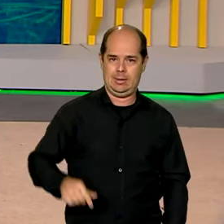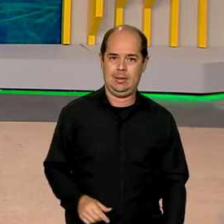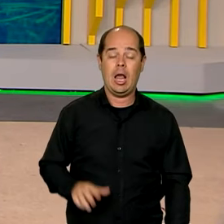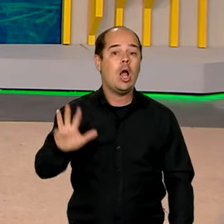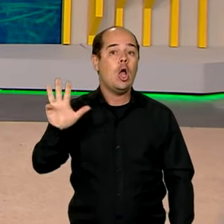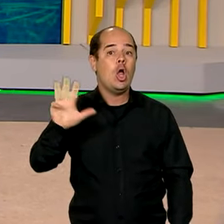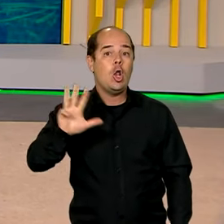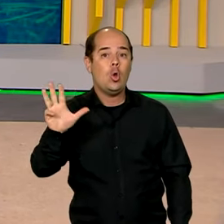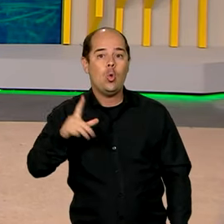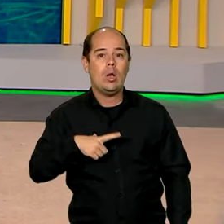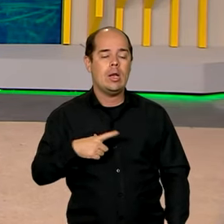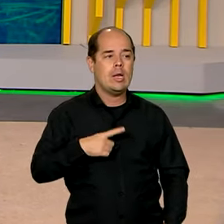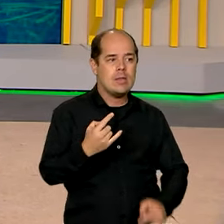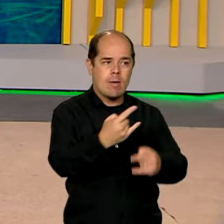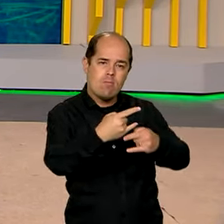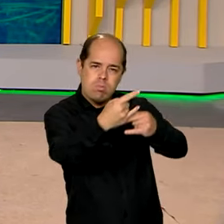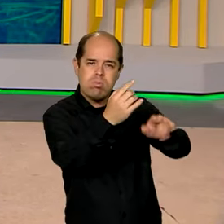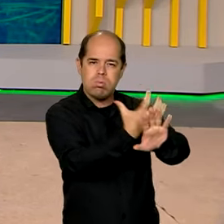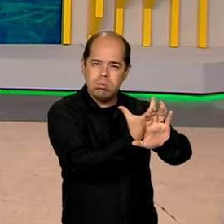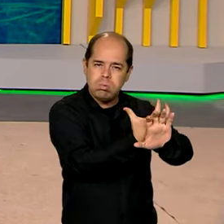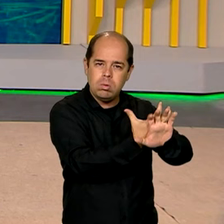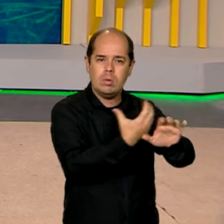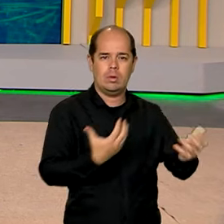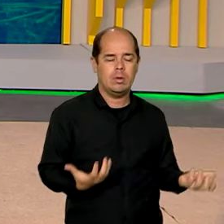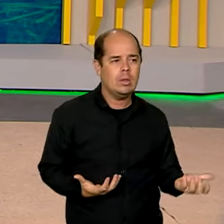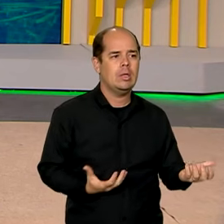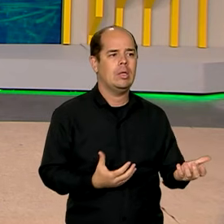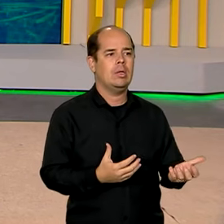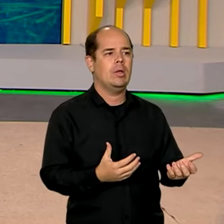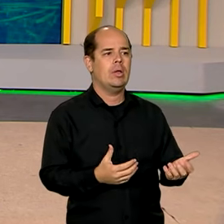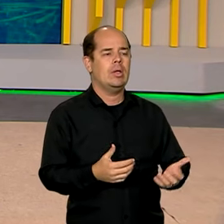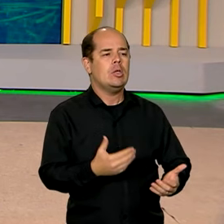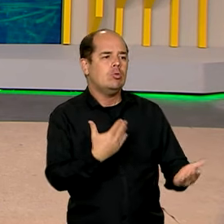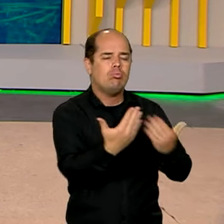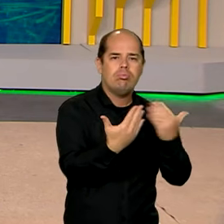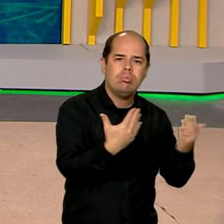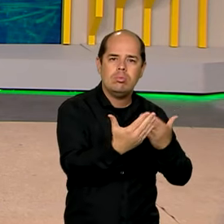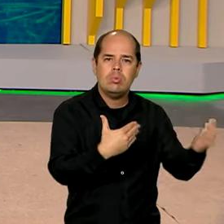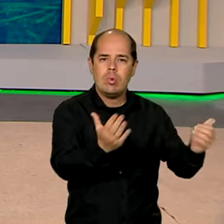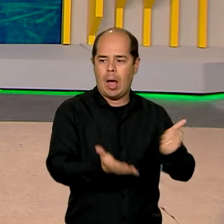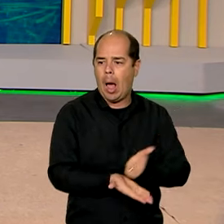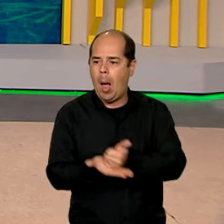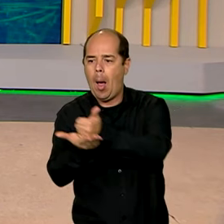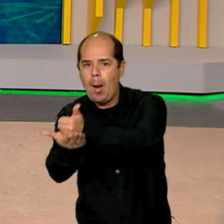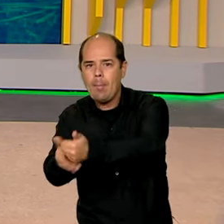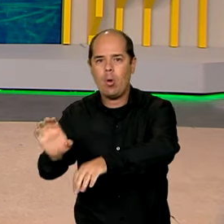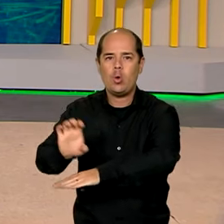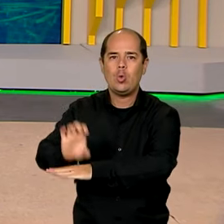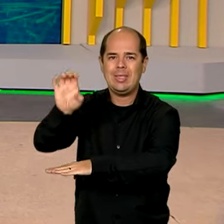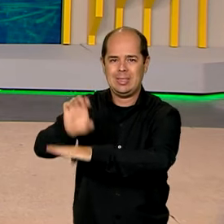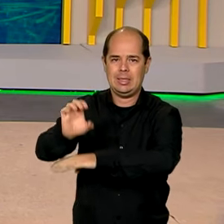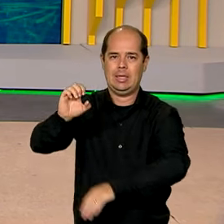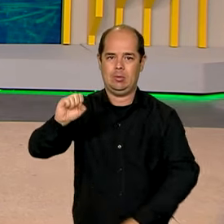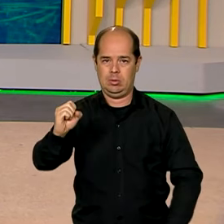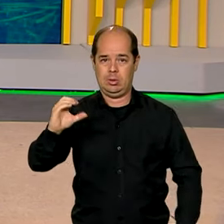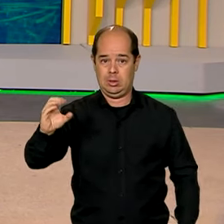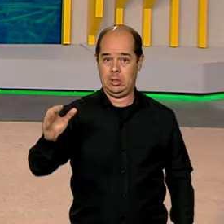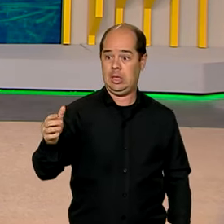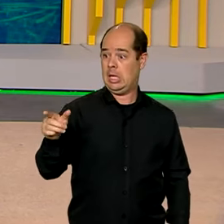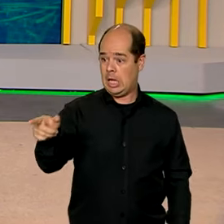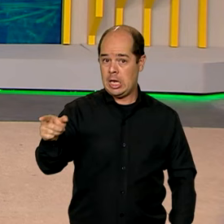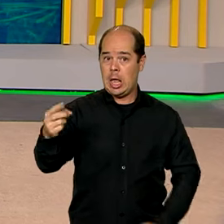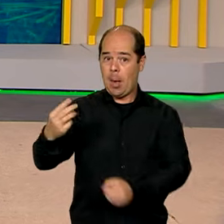videoconferência com ministros para discutir o apoio do governo federal ao Estado. 111 municípios catarinenses